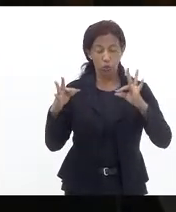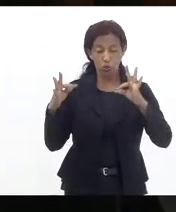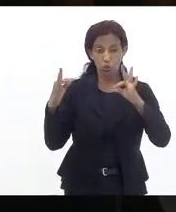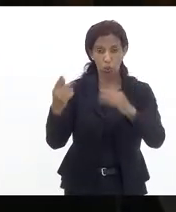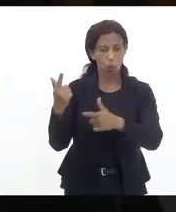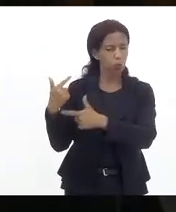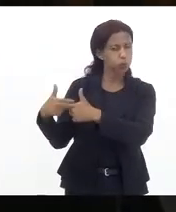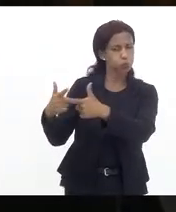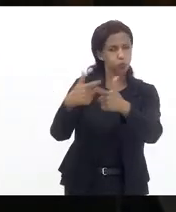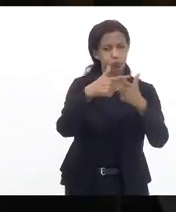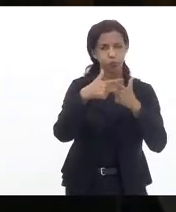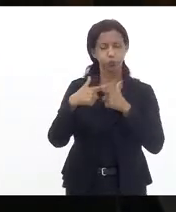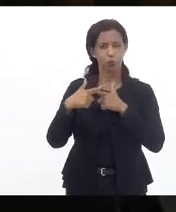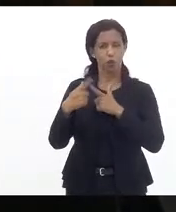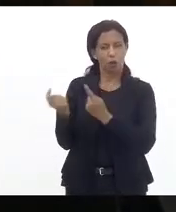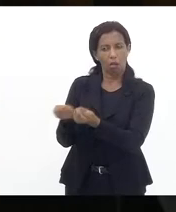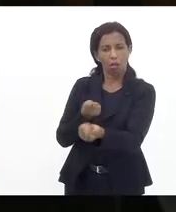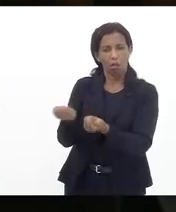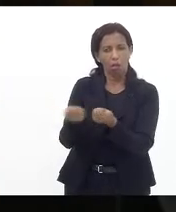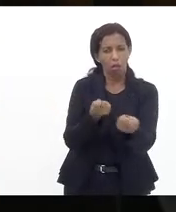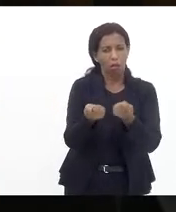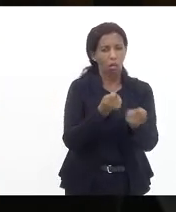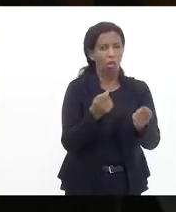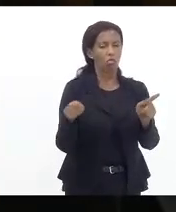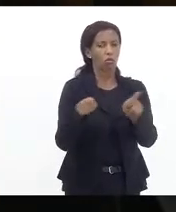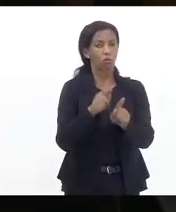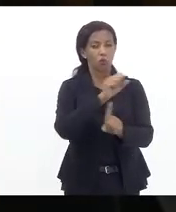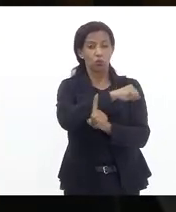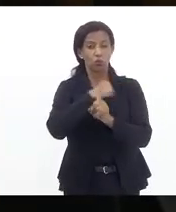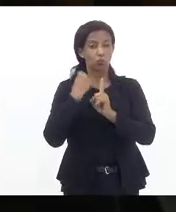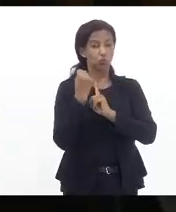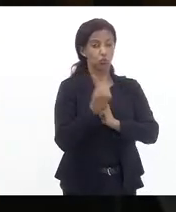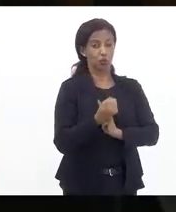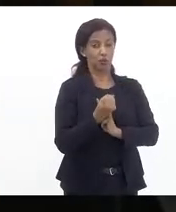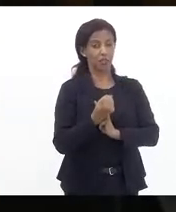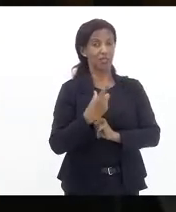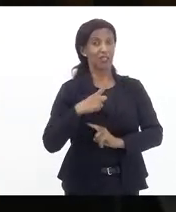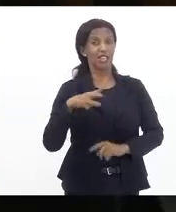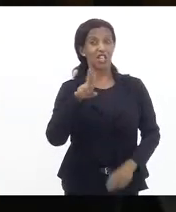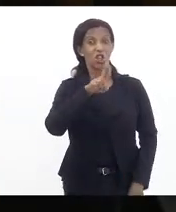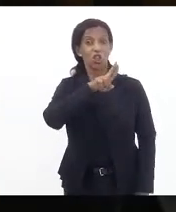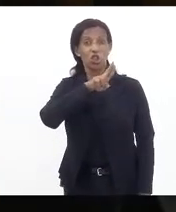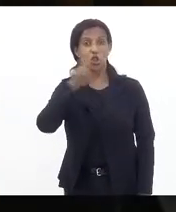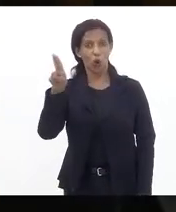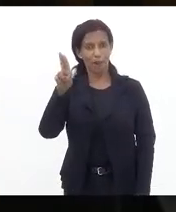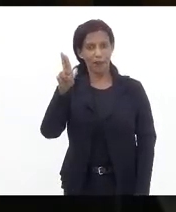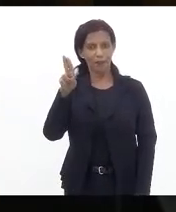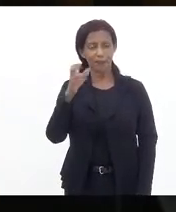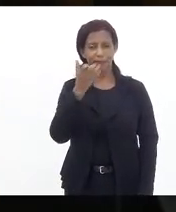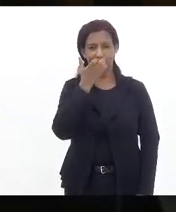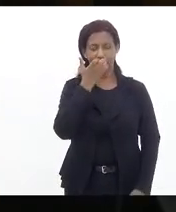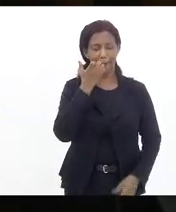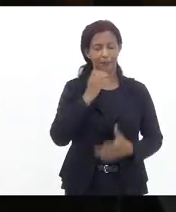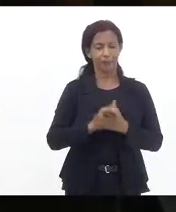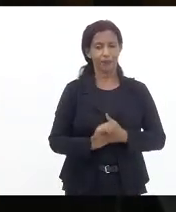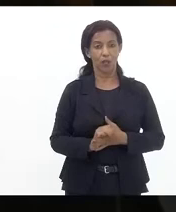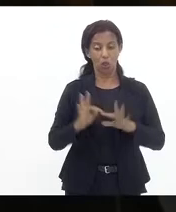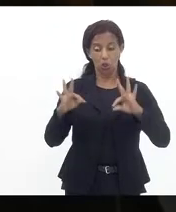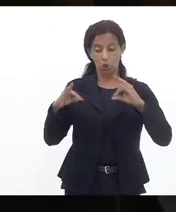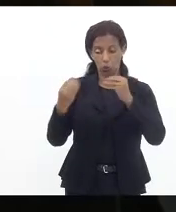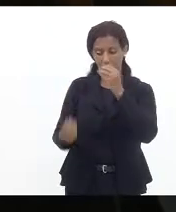econômicas e as dicotomias sociais do Brasil tem nome e sobrenome elas foram todas